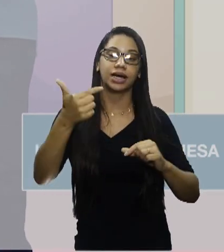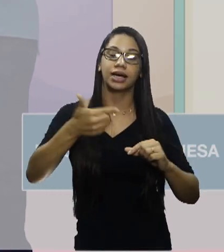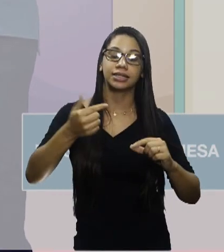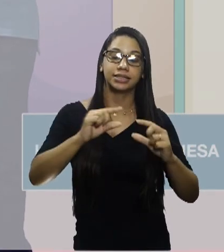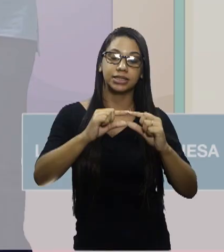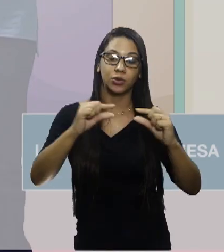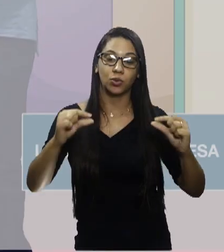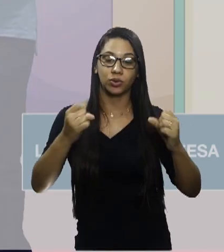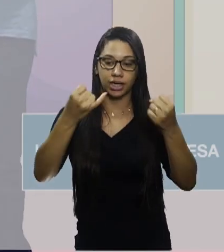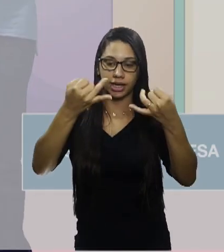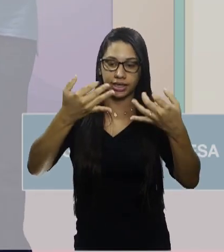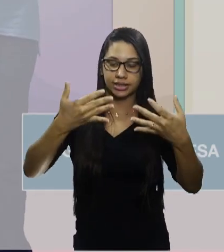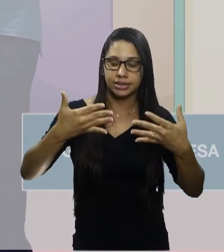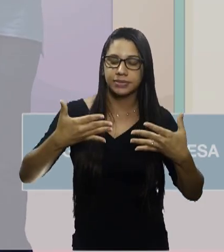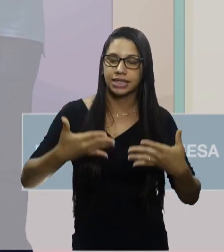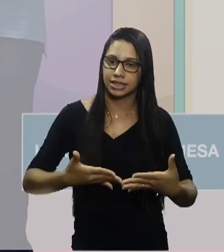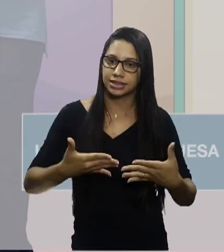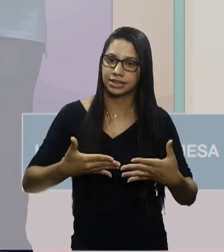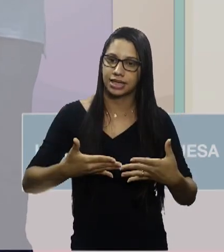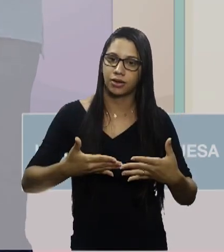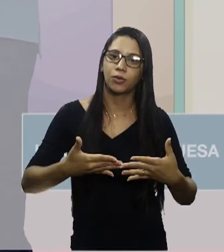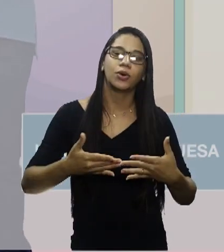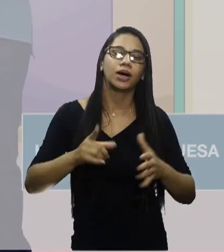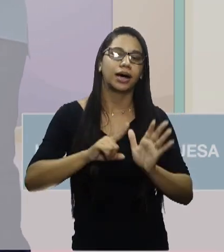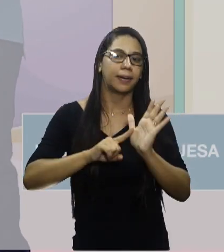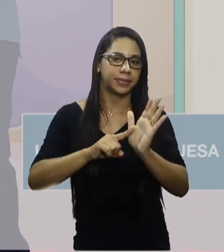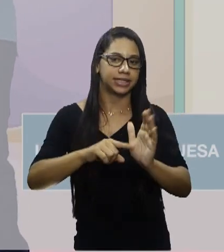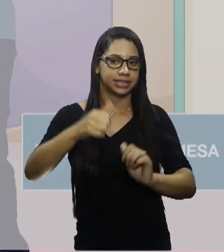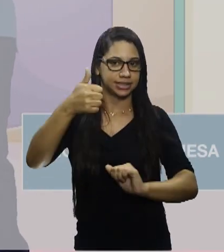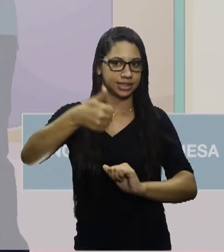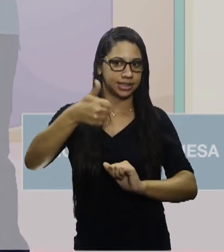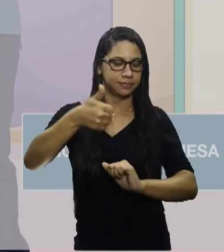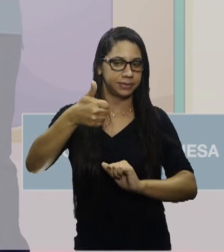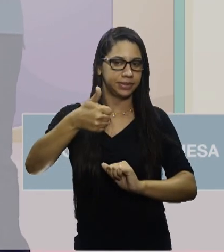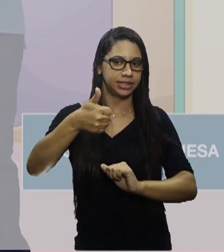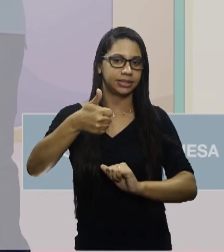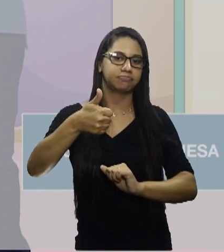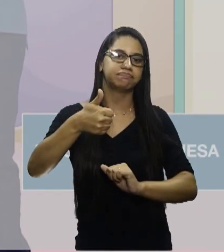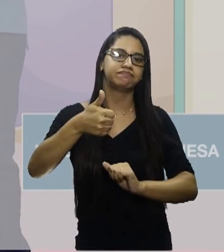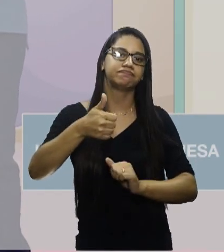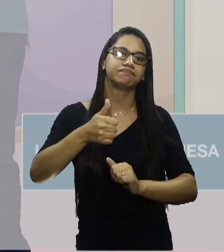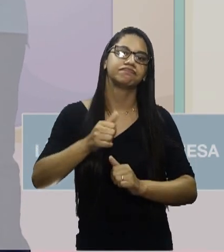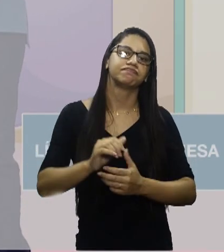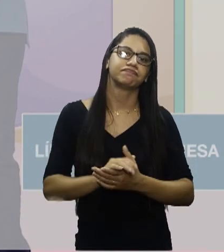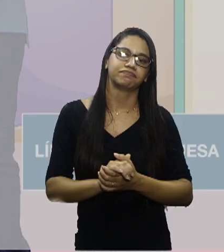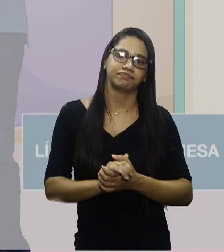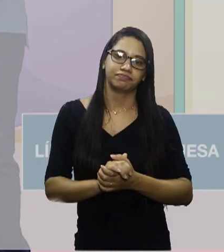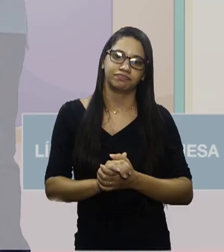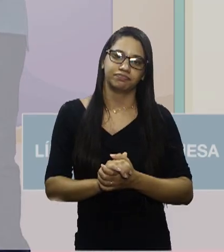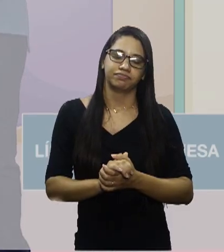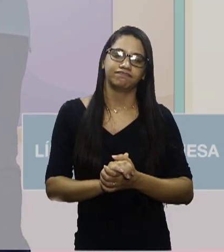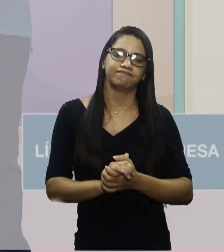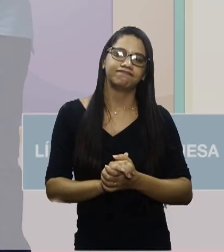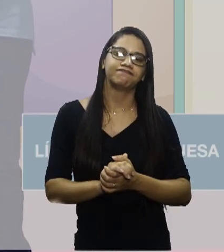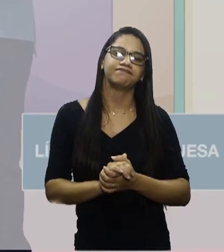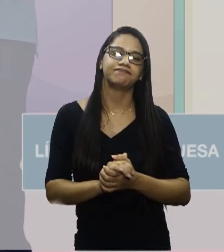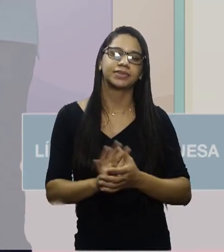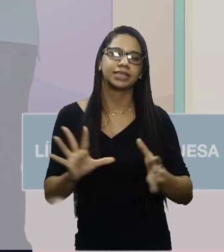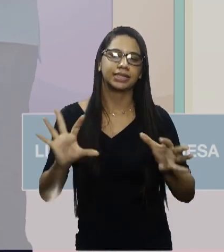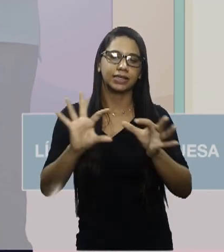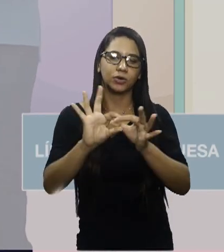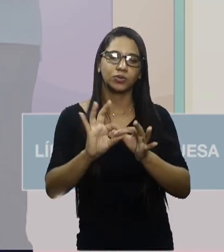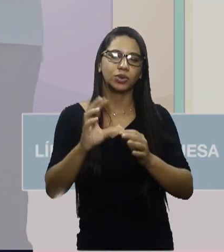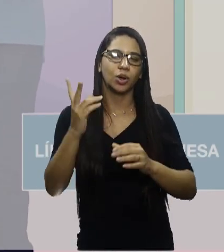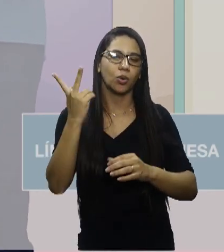a explicação da premissa apresentada na primeira oração. As conjunções coordenadas e explicativas, as